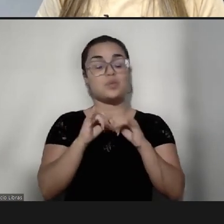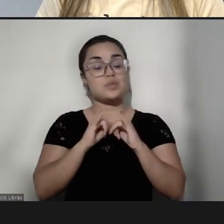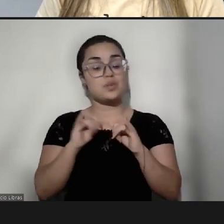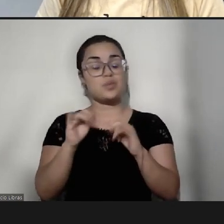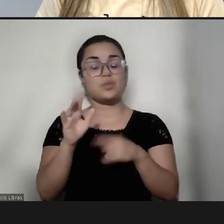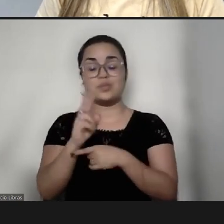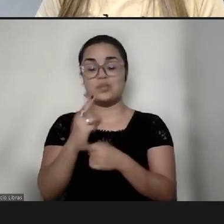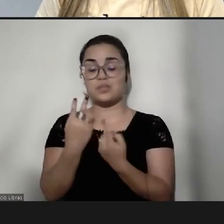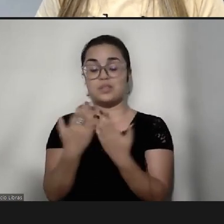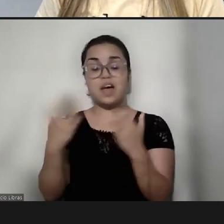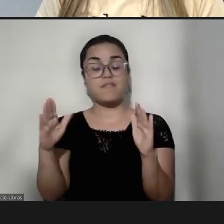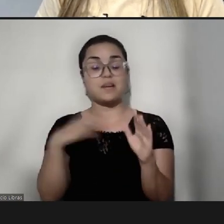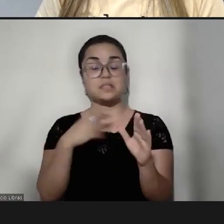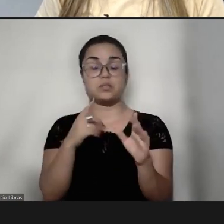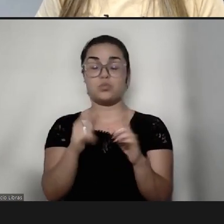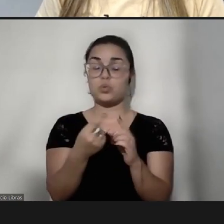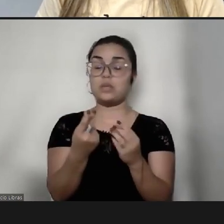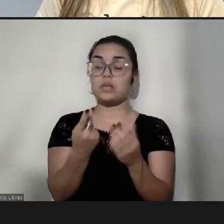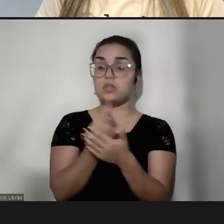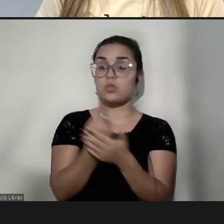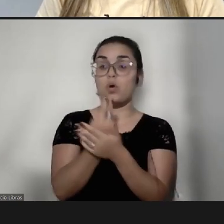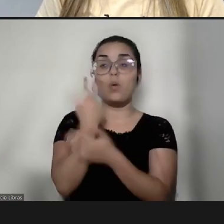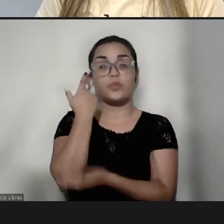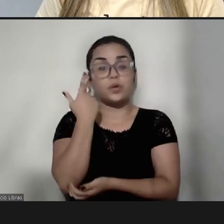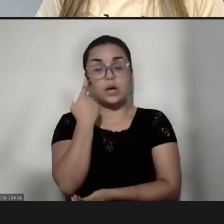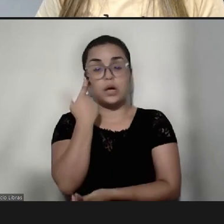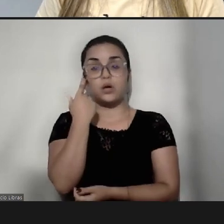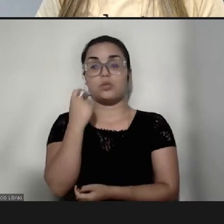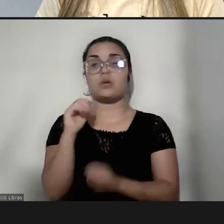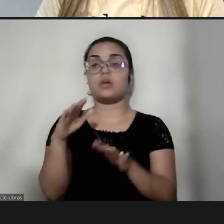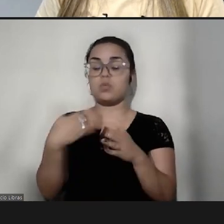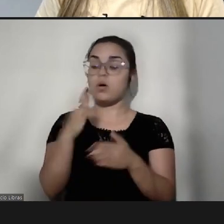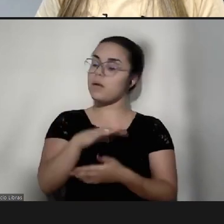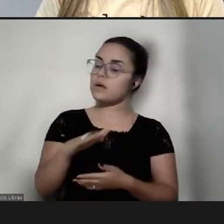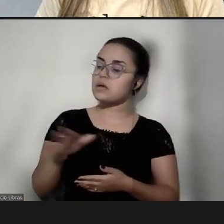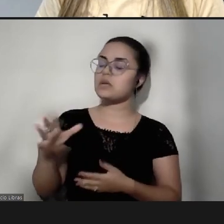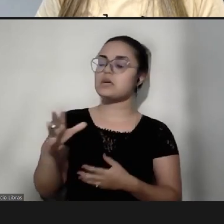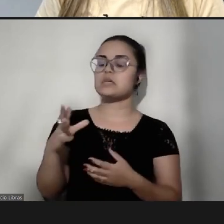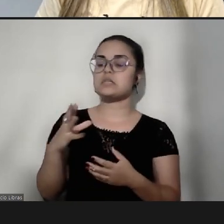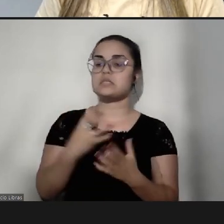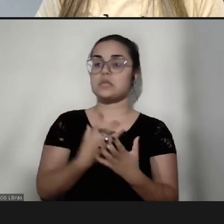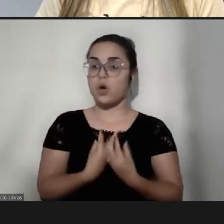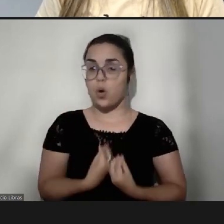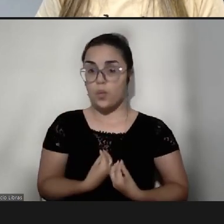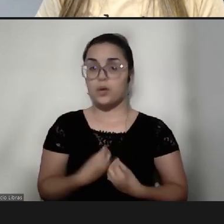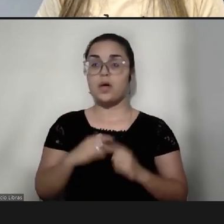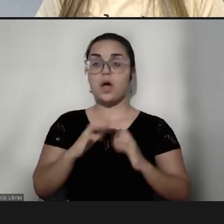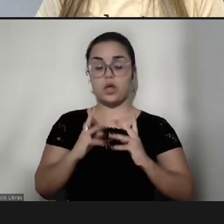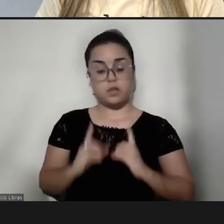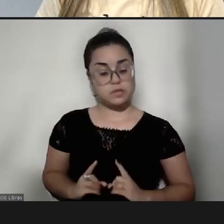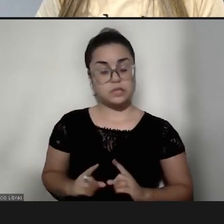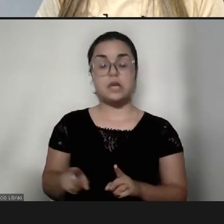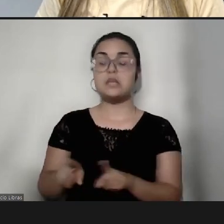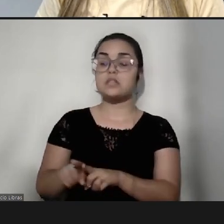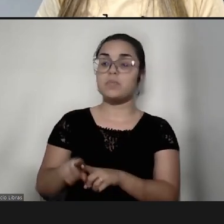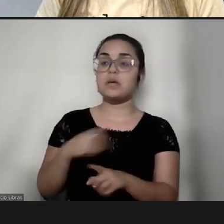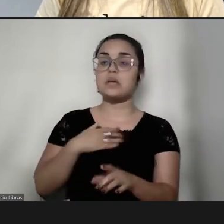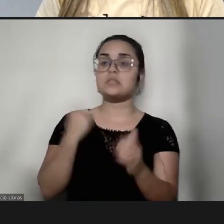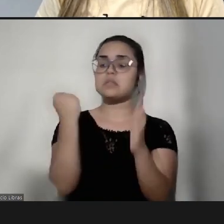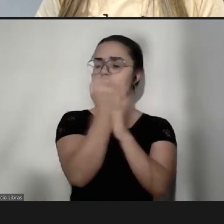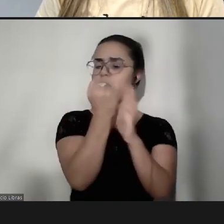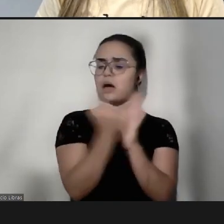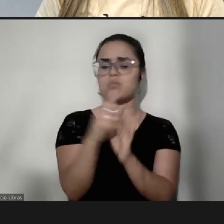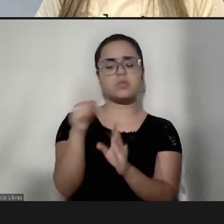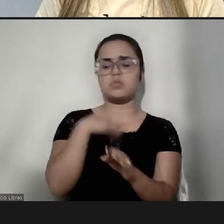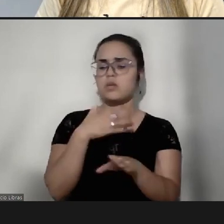naturais, e com a criança atípica, muitas vezes esses marcos, eles não vão estar